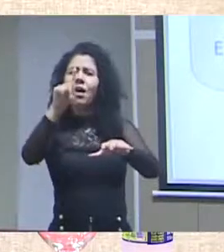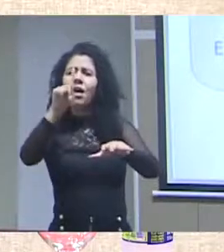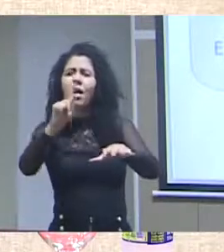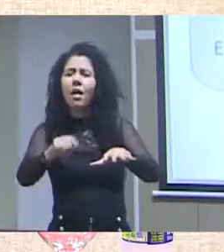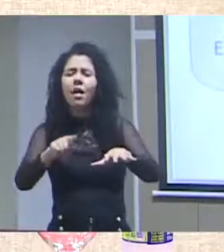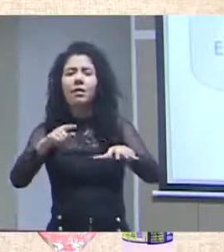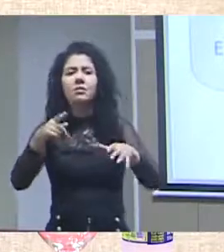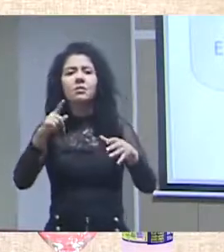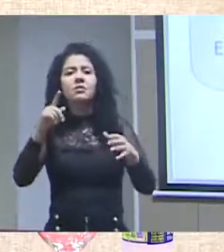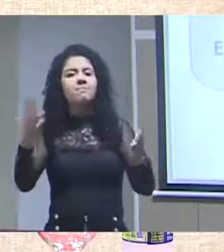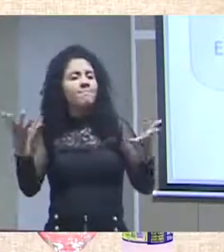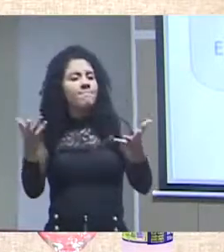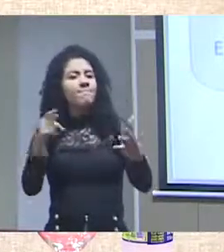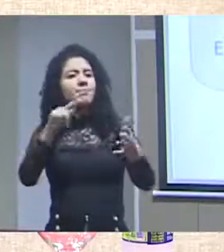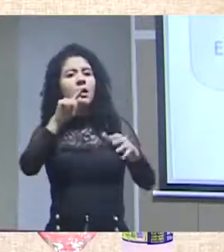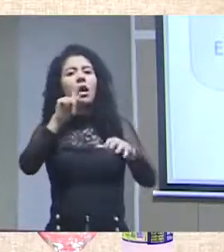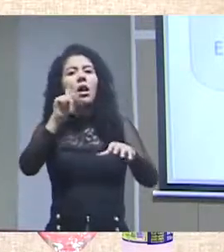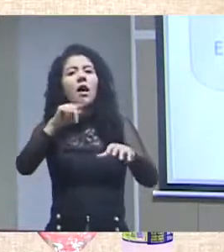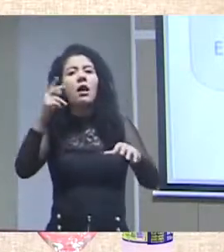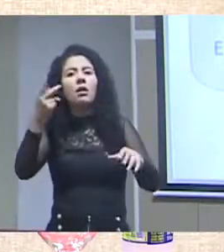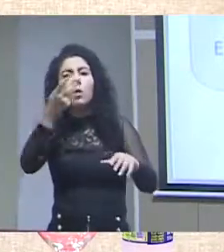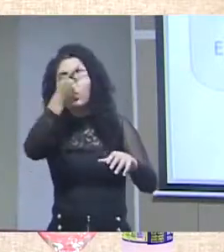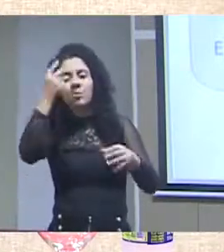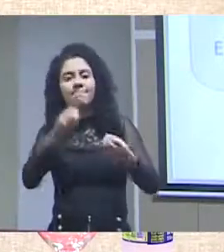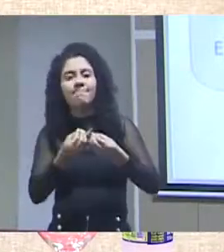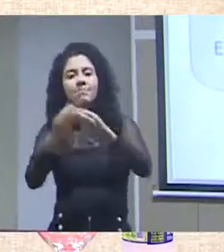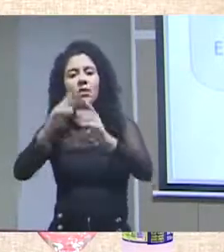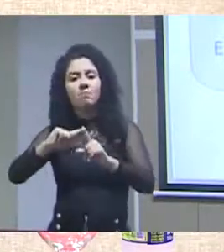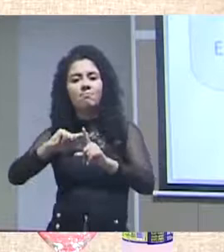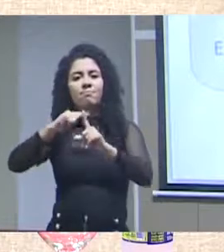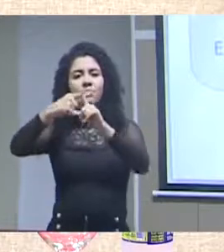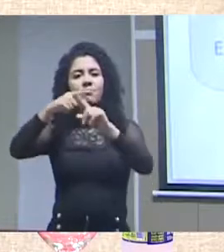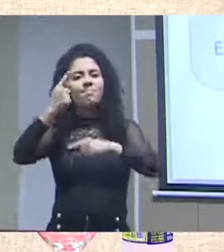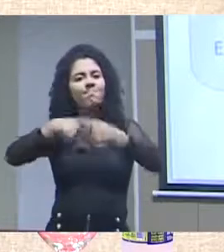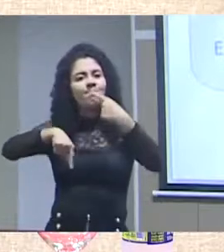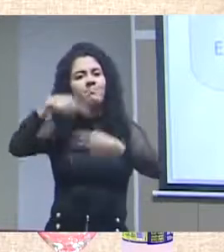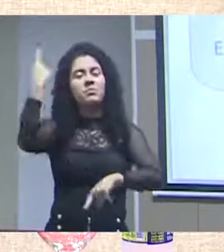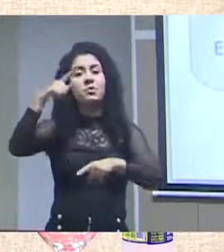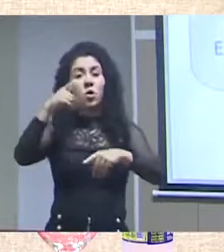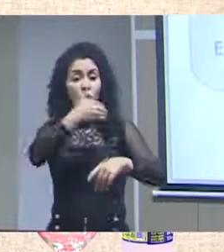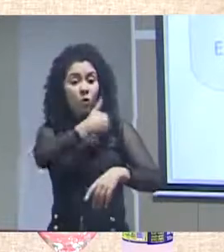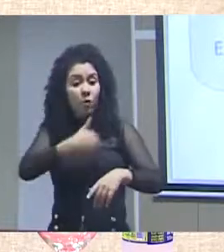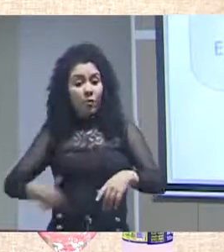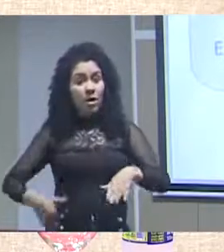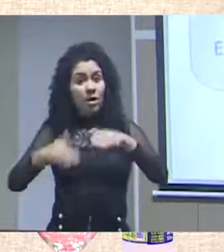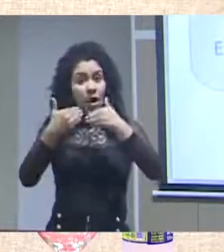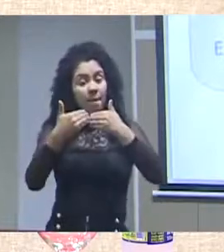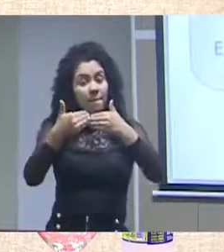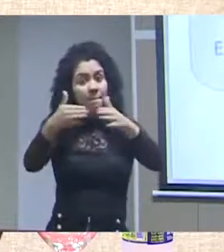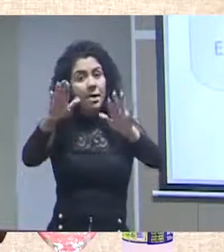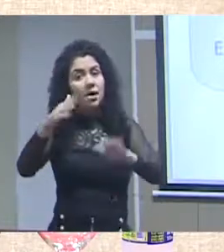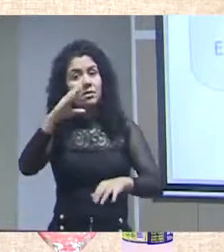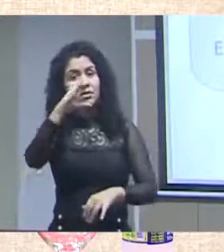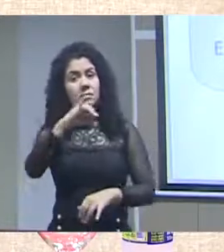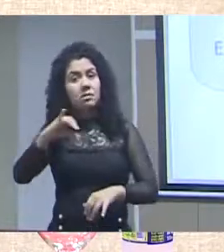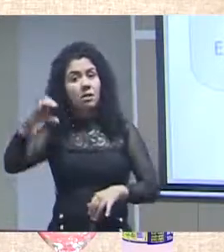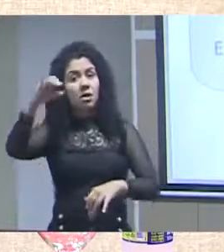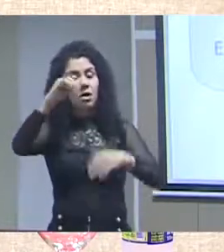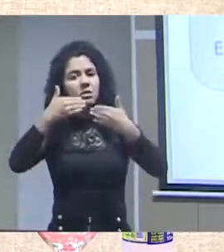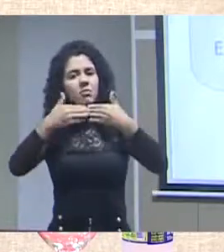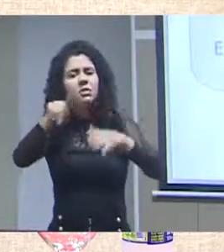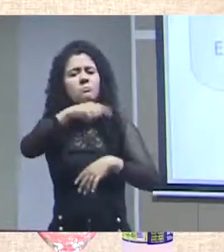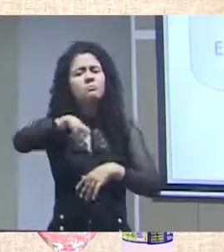Então, quando a gente está falando de governo aberto e de ciência aberta, gente acaba pensando muito numa perspectiva top